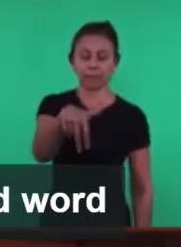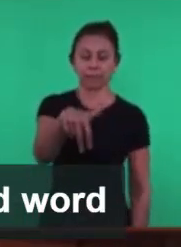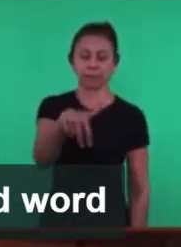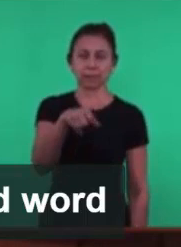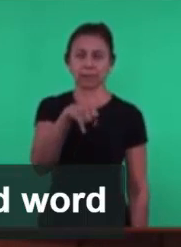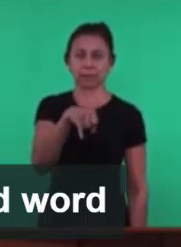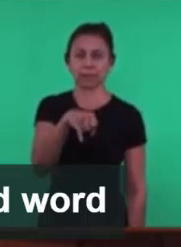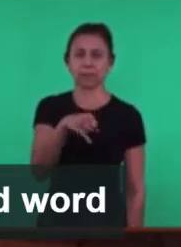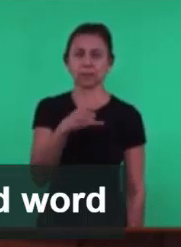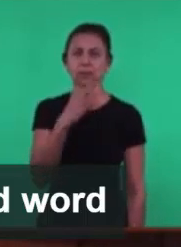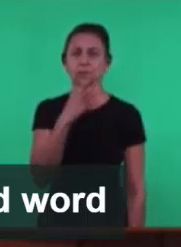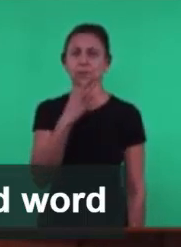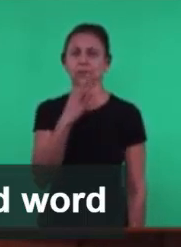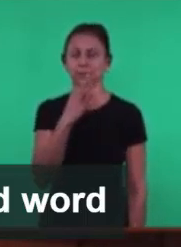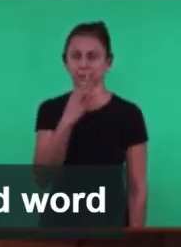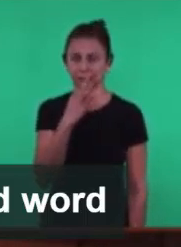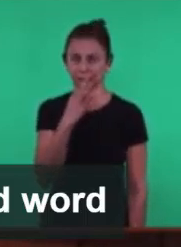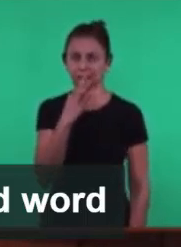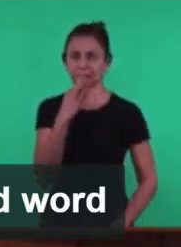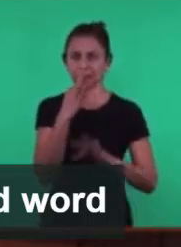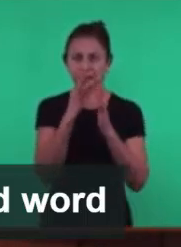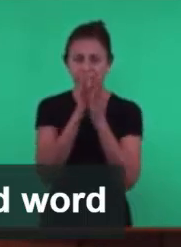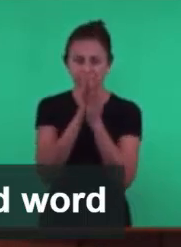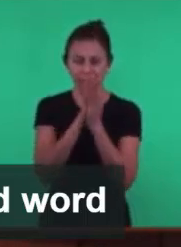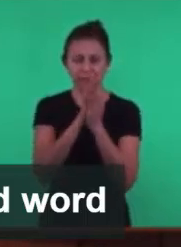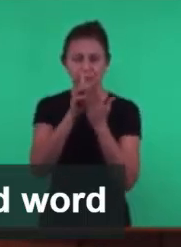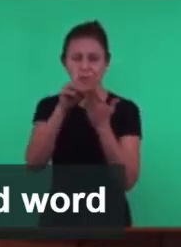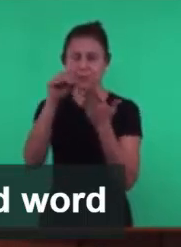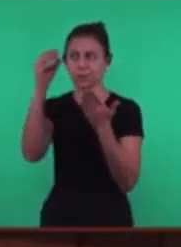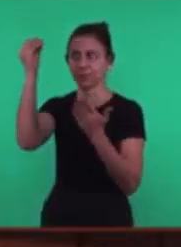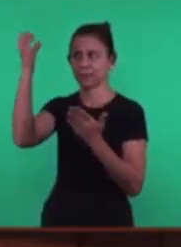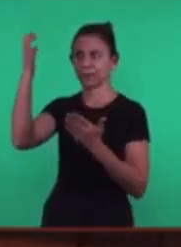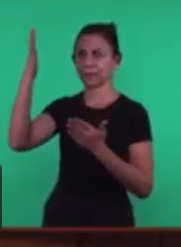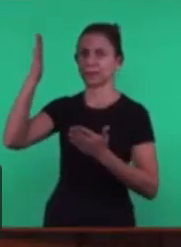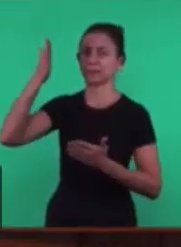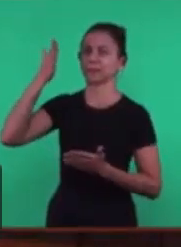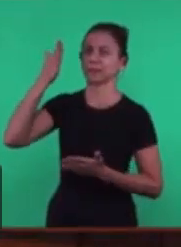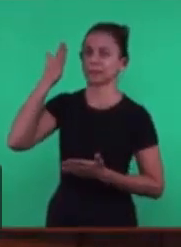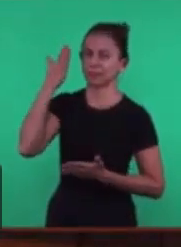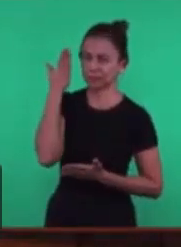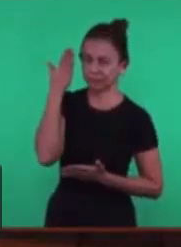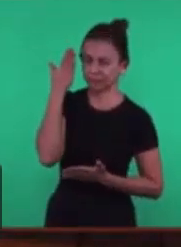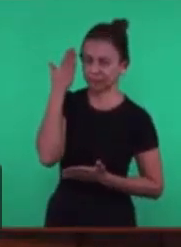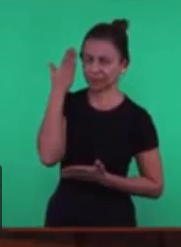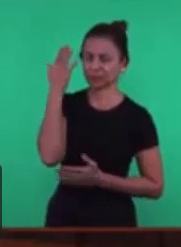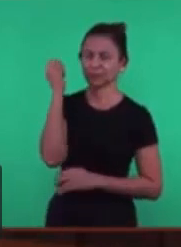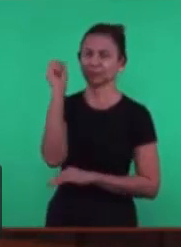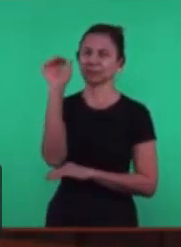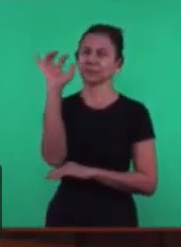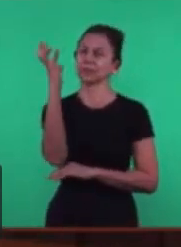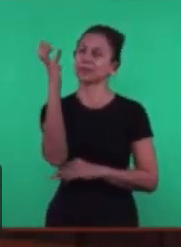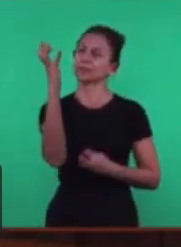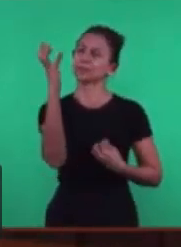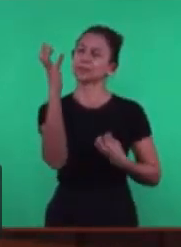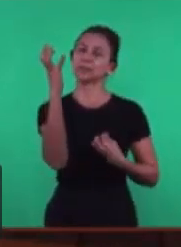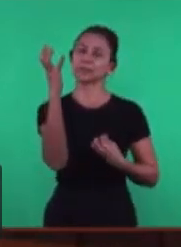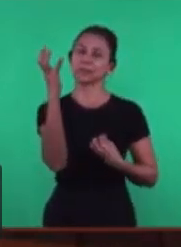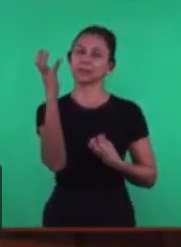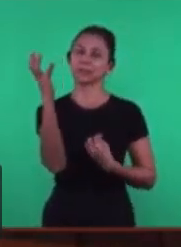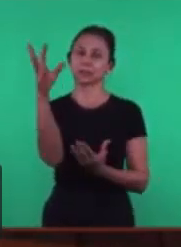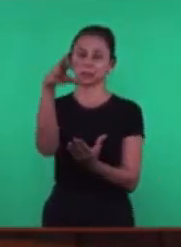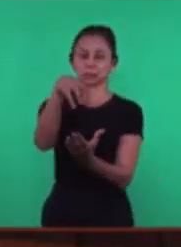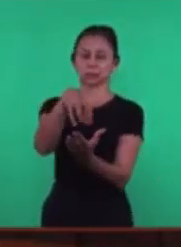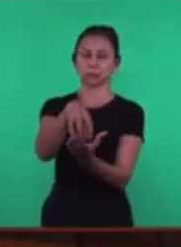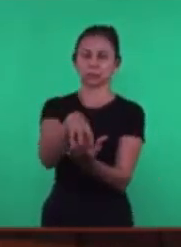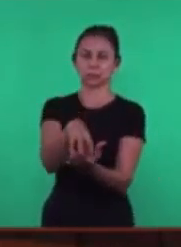Flamejante Que a palavra Revelada A árvore Da vida Está ali E ela Em